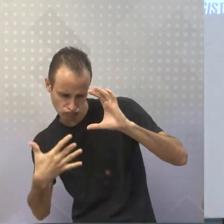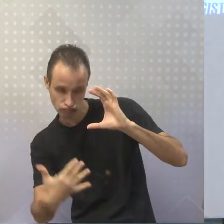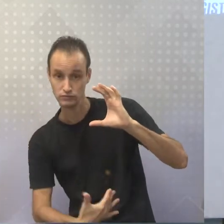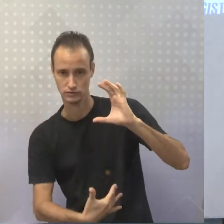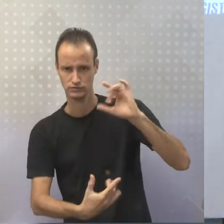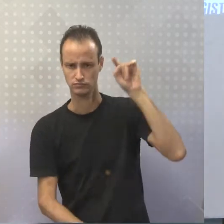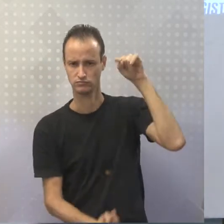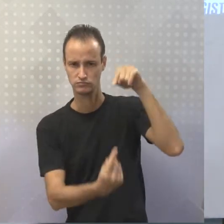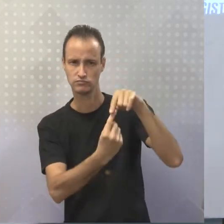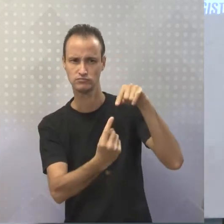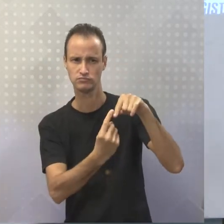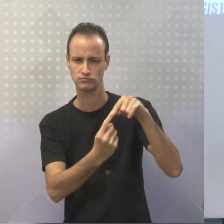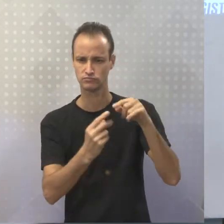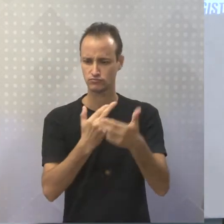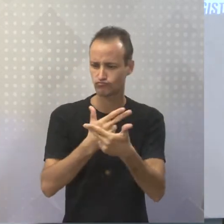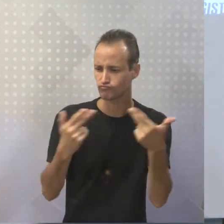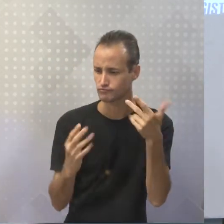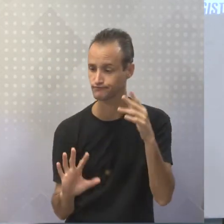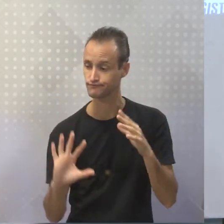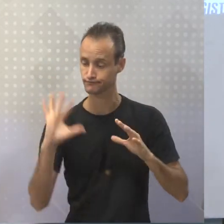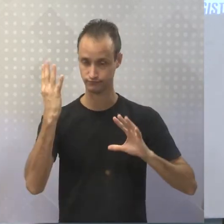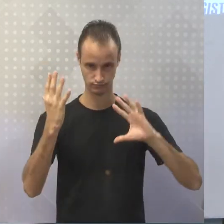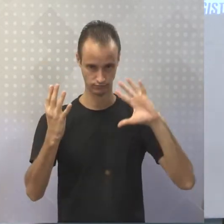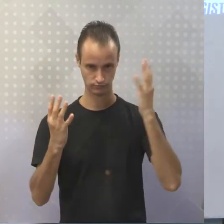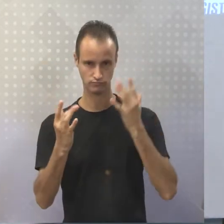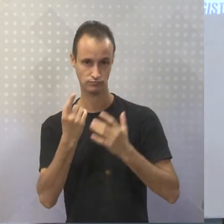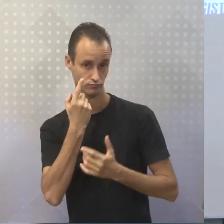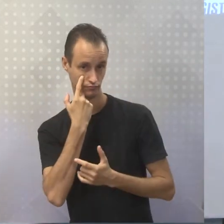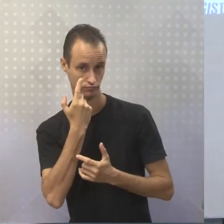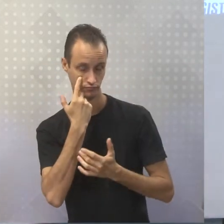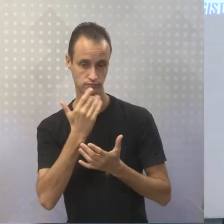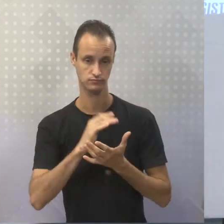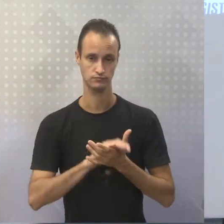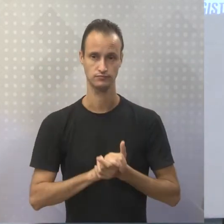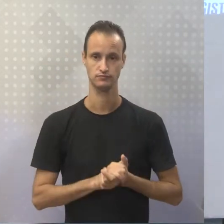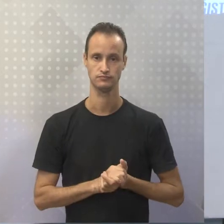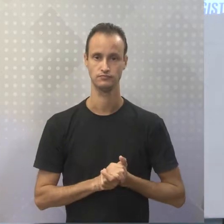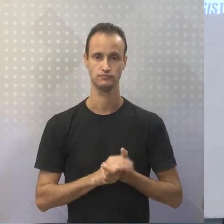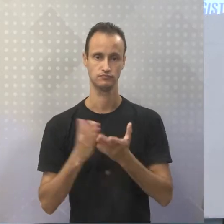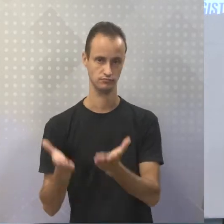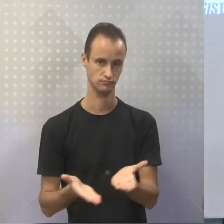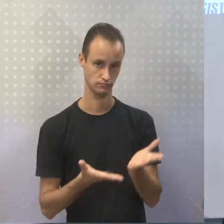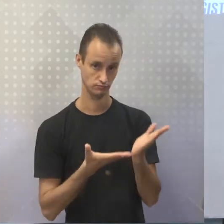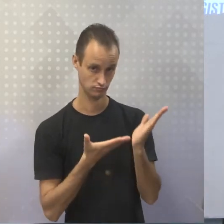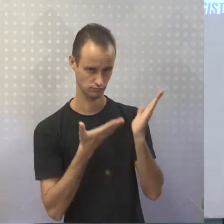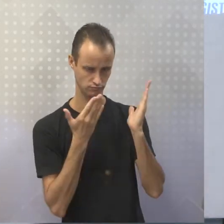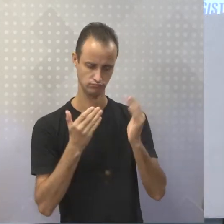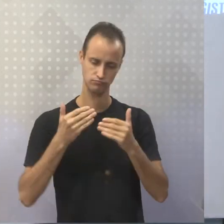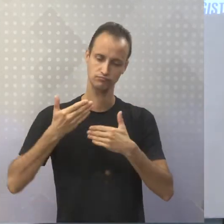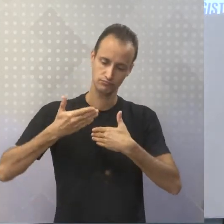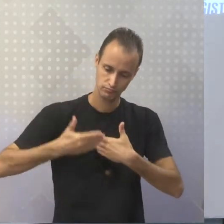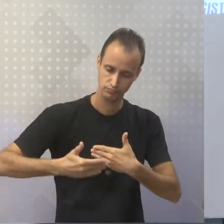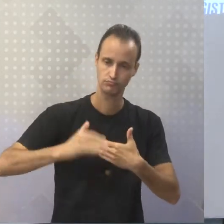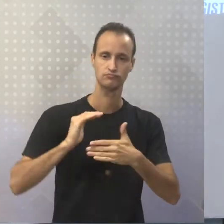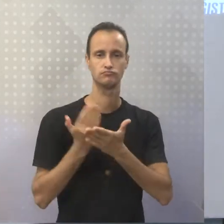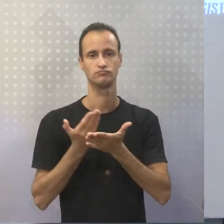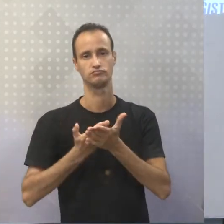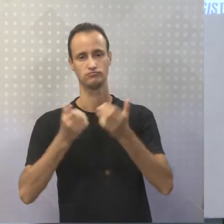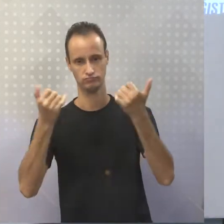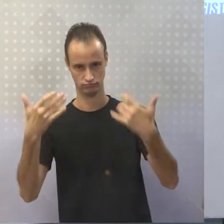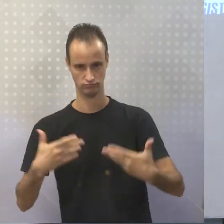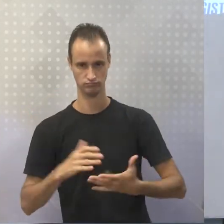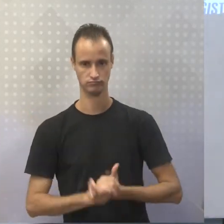referente ao fato acontecido. A gente vai ver isso aí ao longo dessa aula. Beleza?